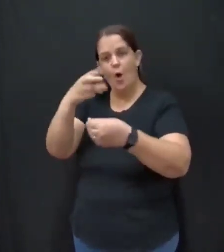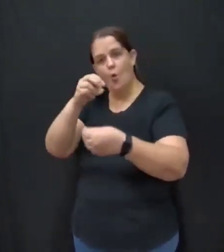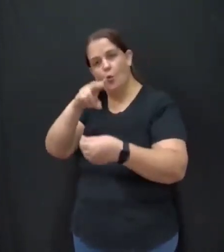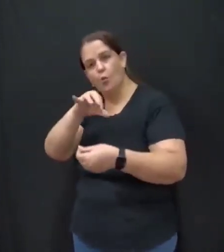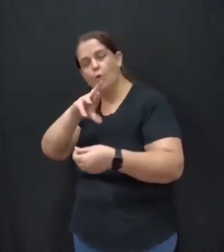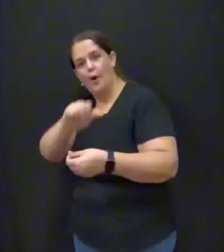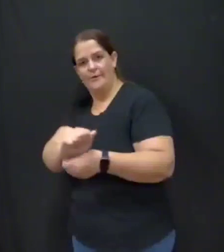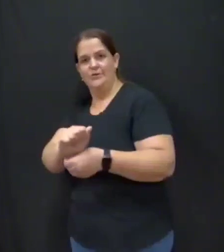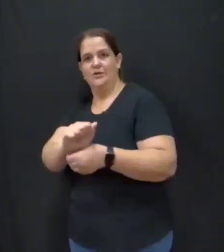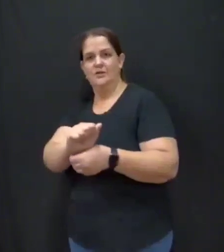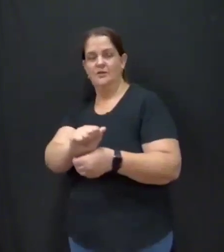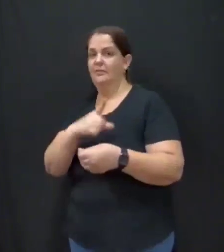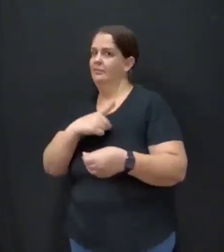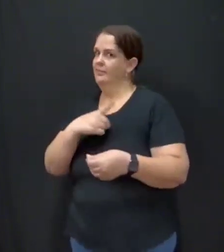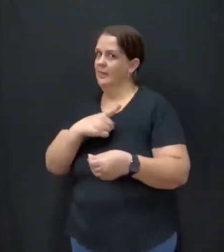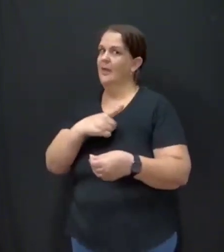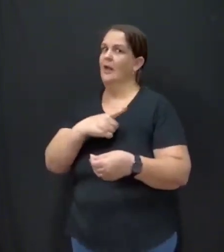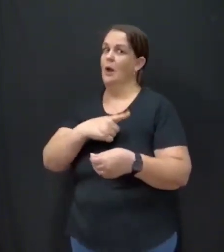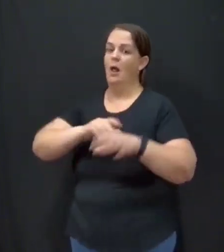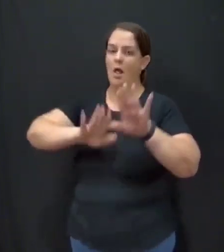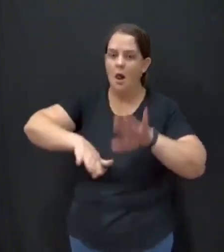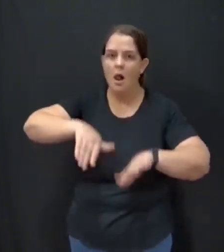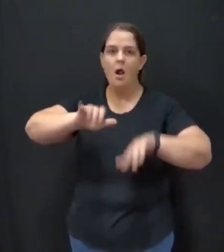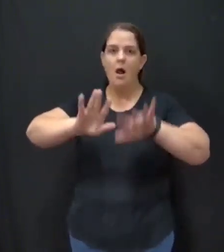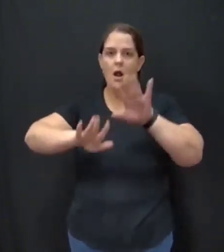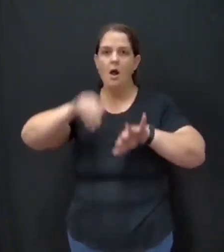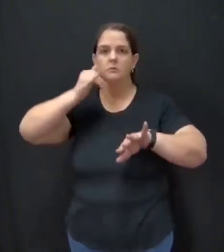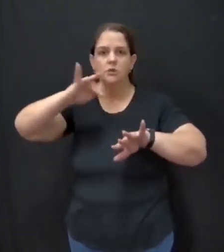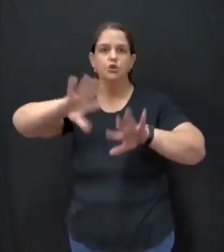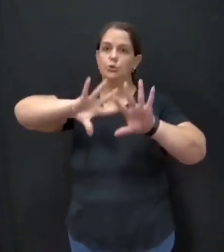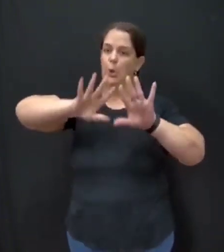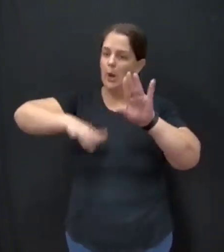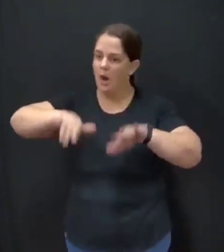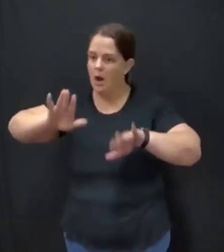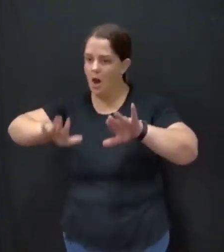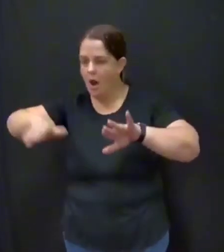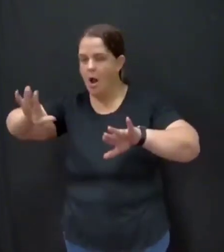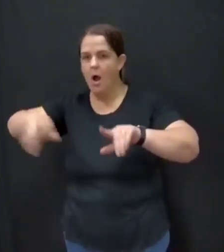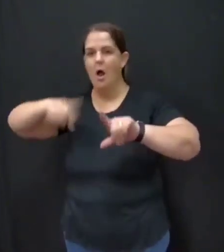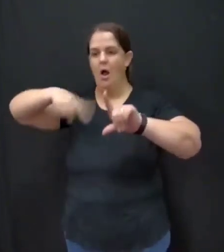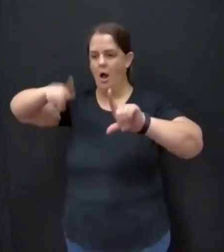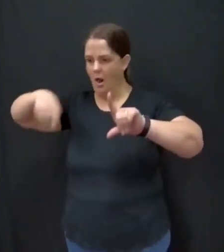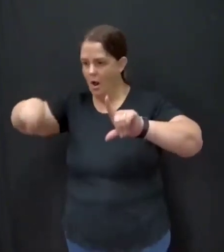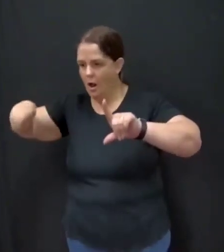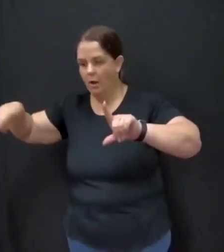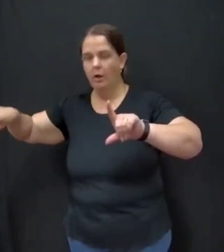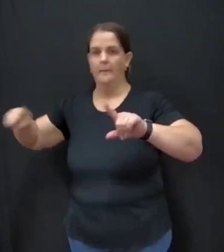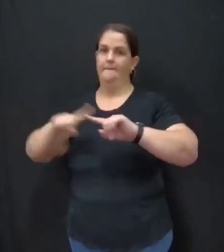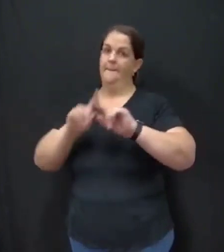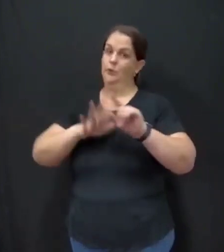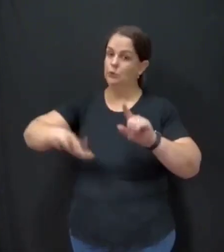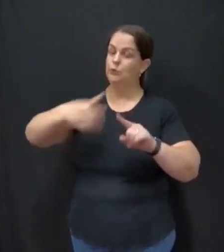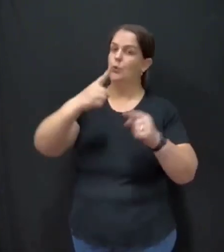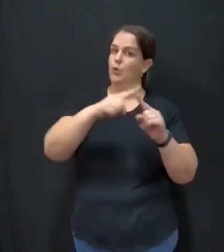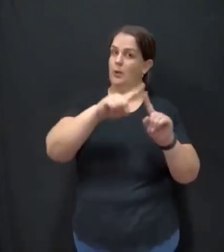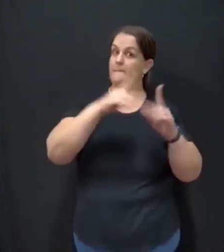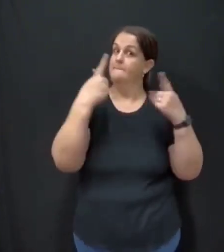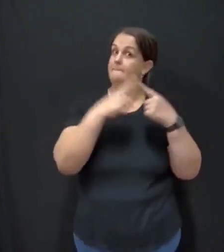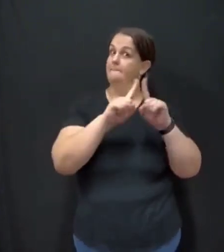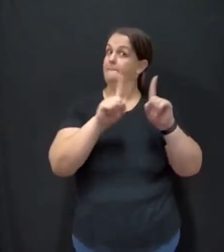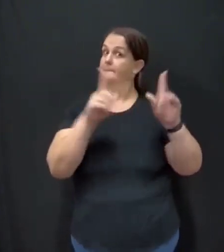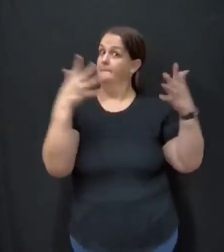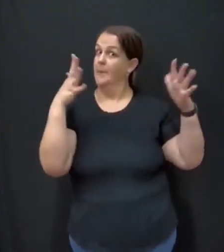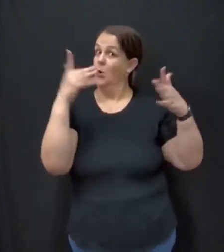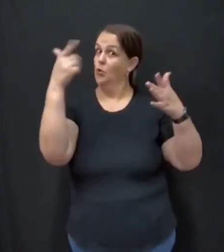Tem muita oscilação de energia em todo o município de Toledo. Mas, parabenizar de outra forma,